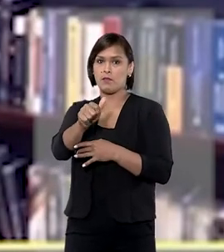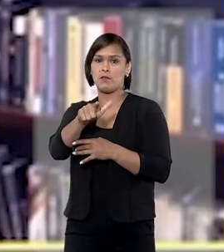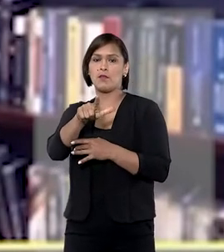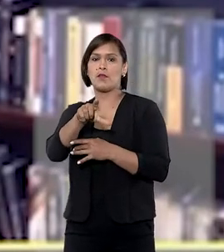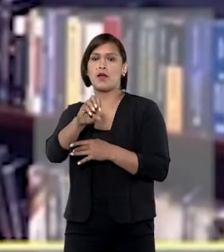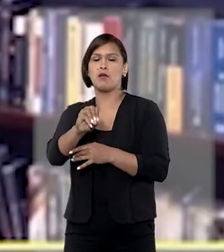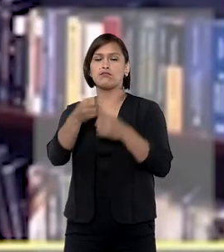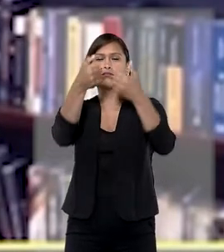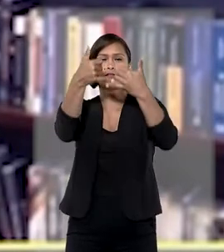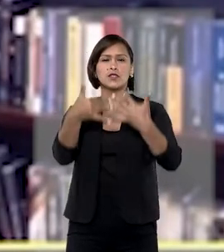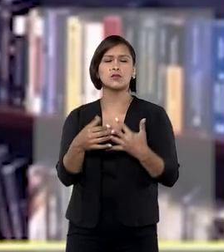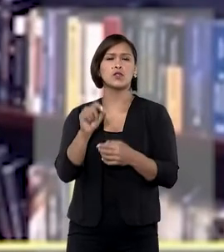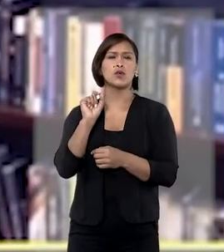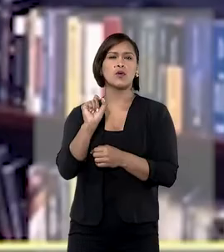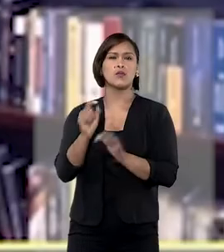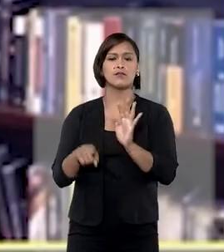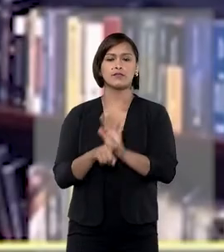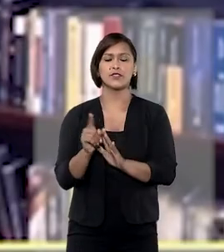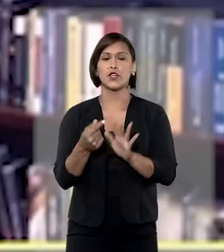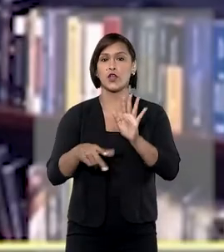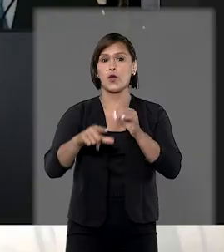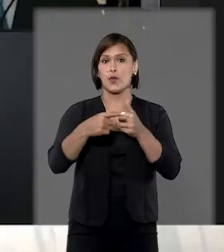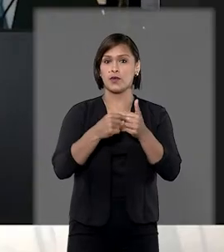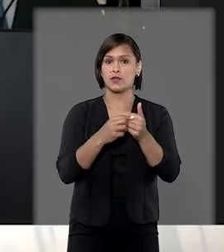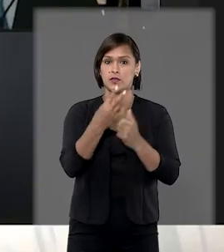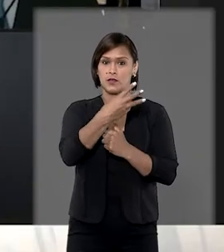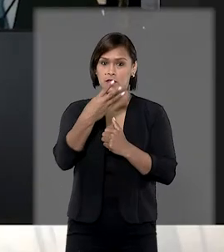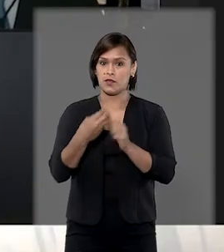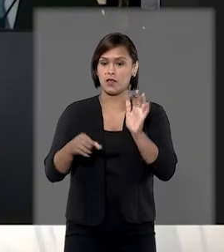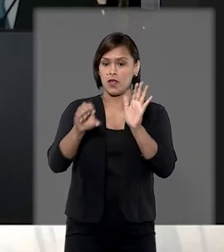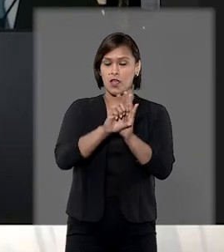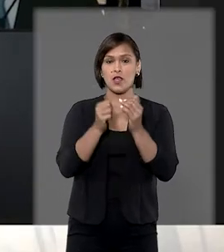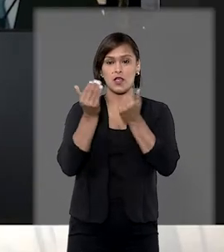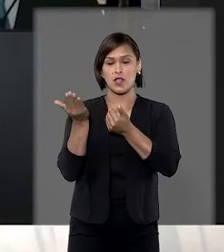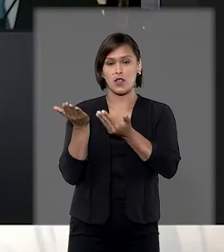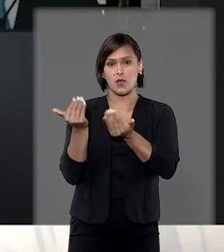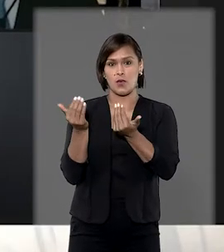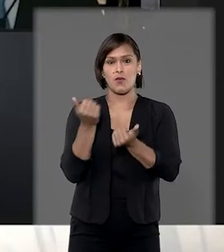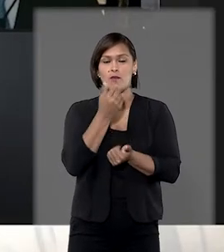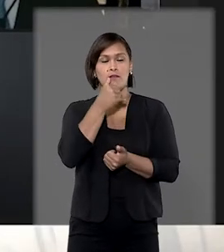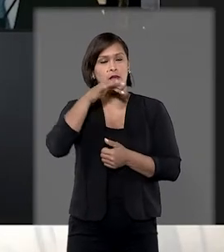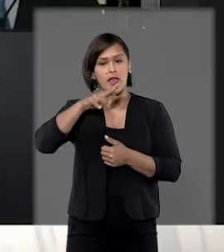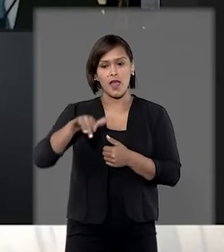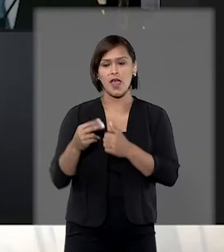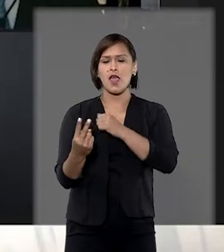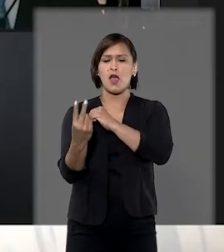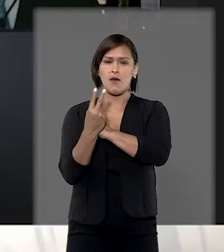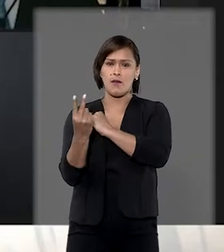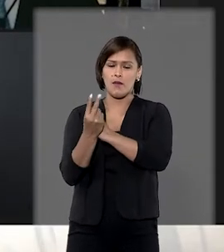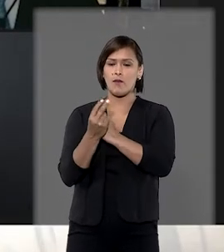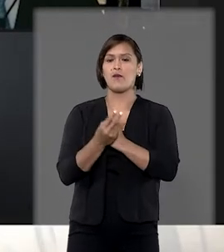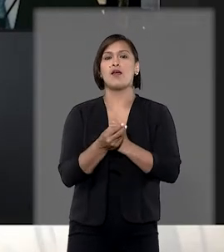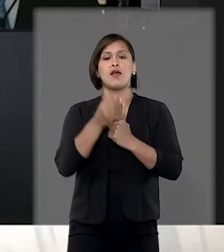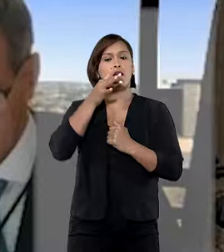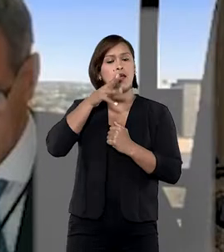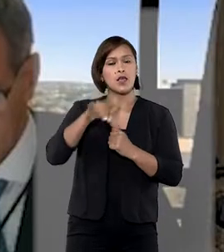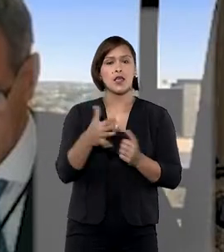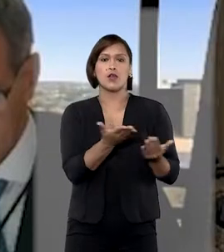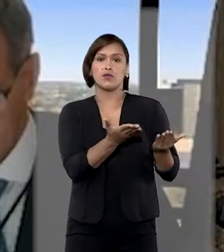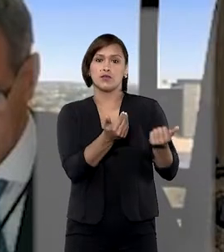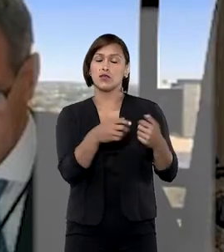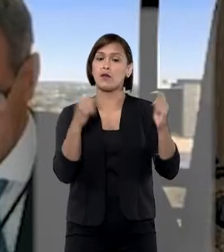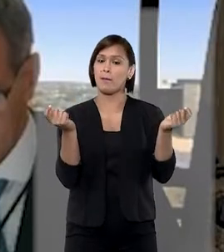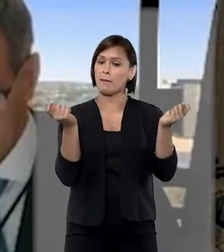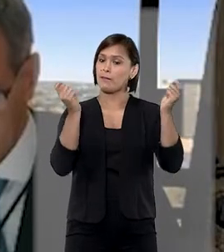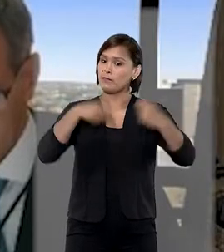de Tarsio Sanseverino, explicou que o artigo 33 do ECA prevê que a guarda confere à criança ou ao adolescente a